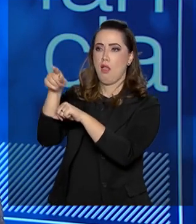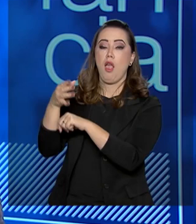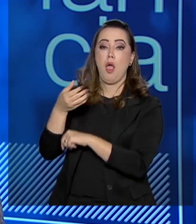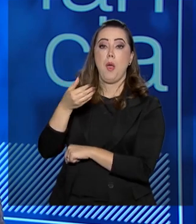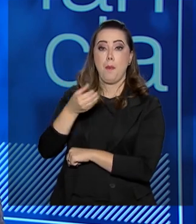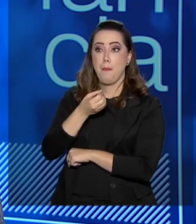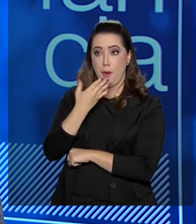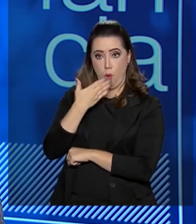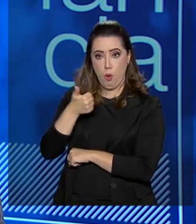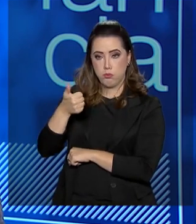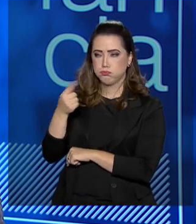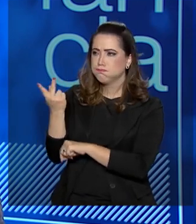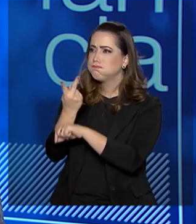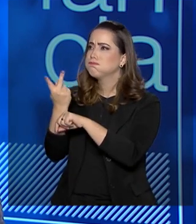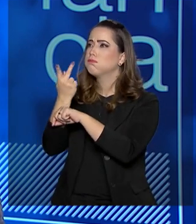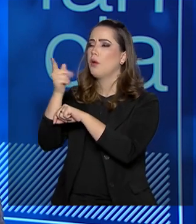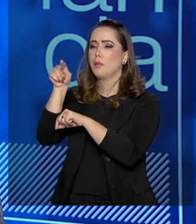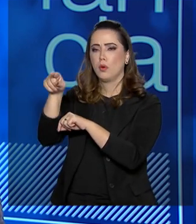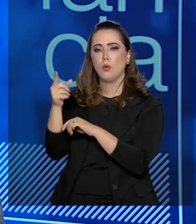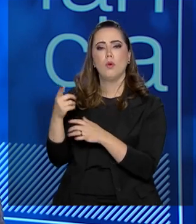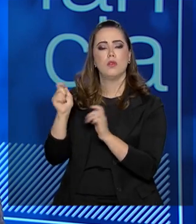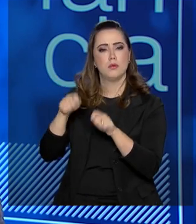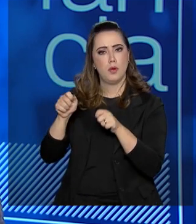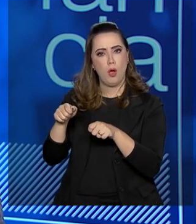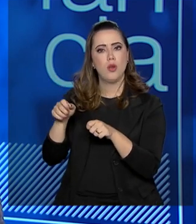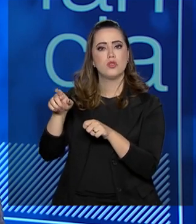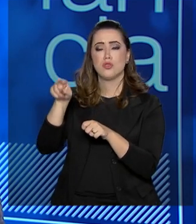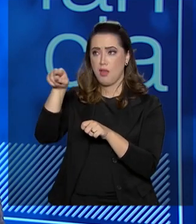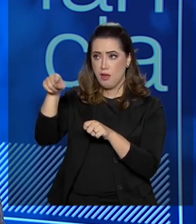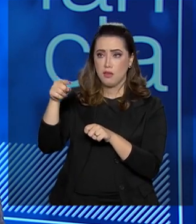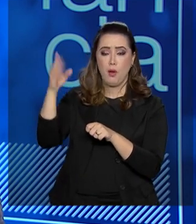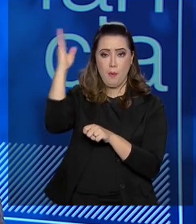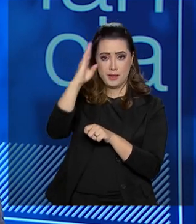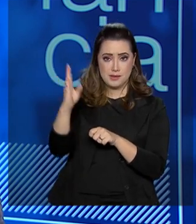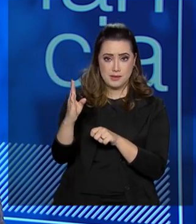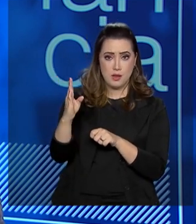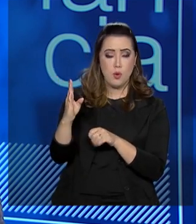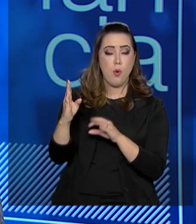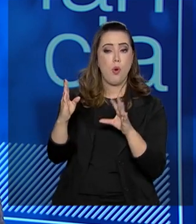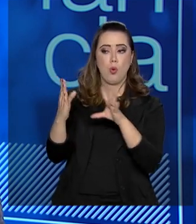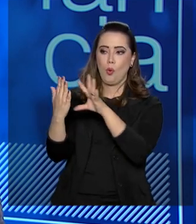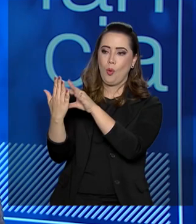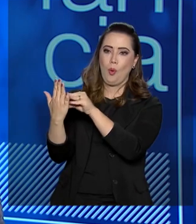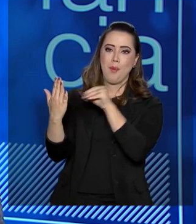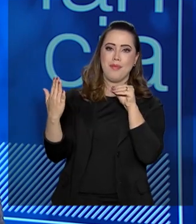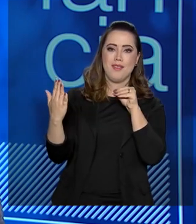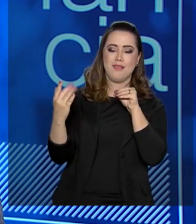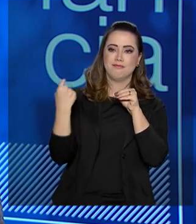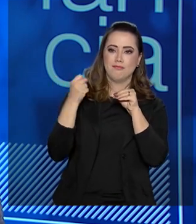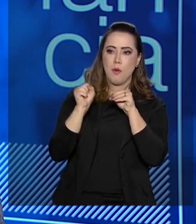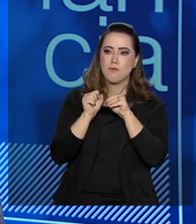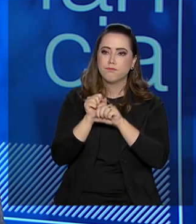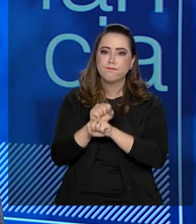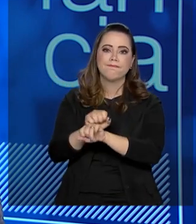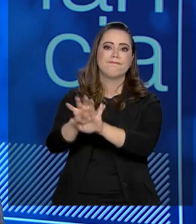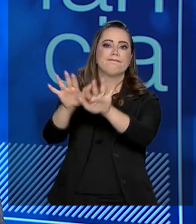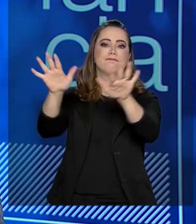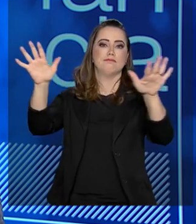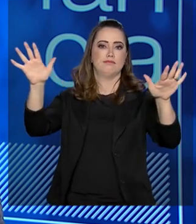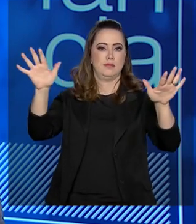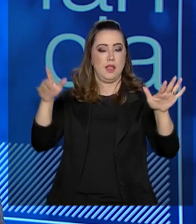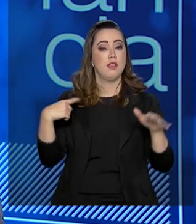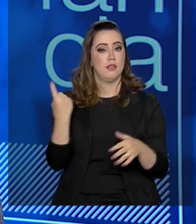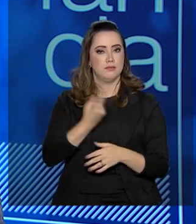no Brasil, feitos por brasileiros, que podem ser replicados para brasileiros. E nós temos sido muito felizes em encontrar receptividade,